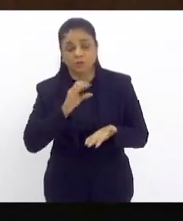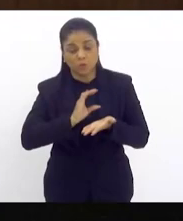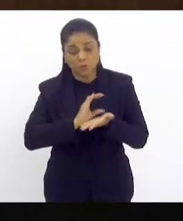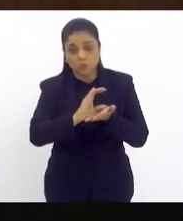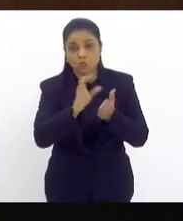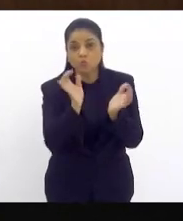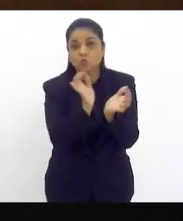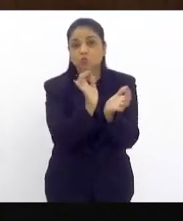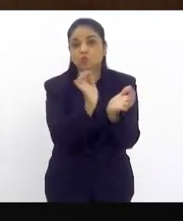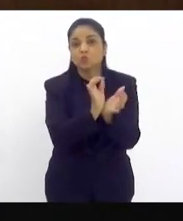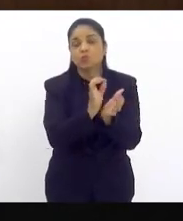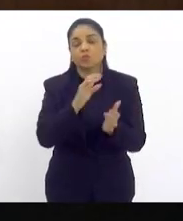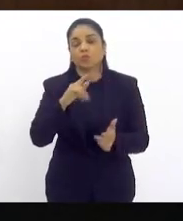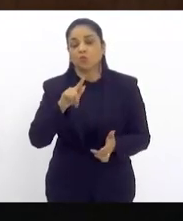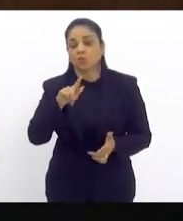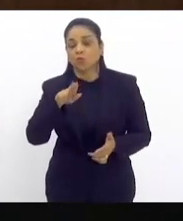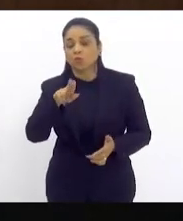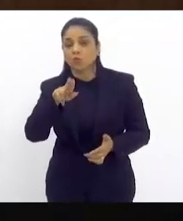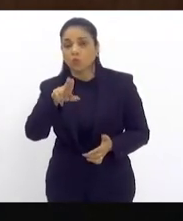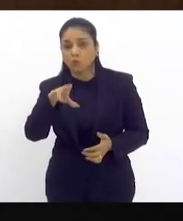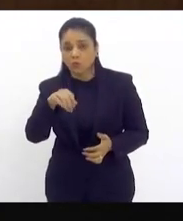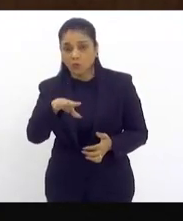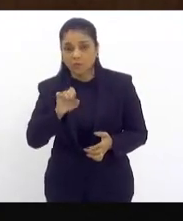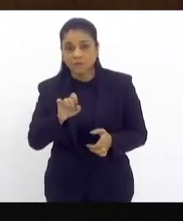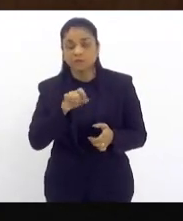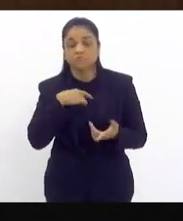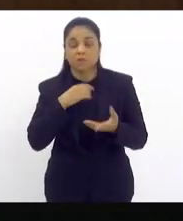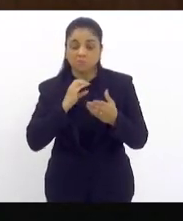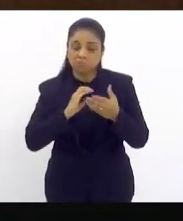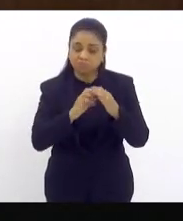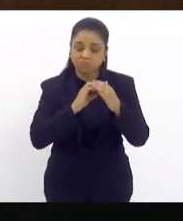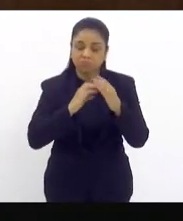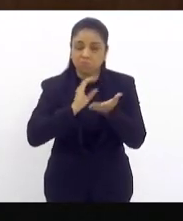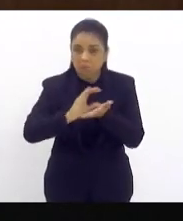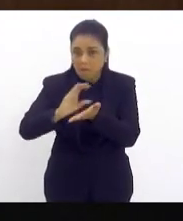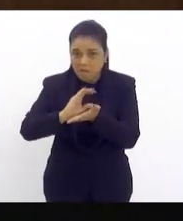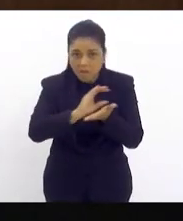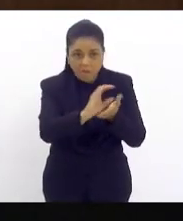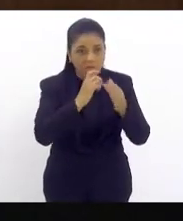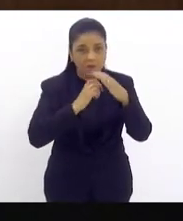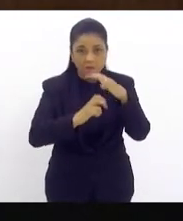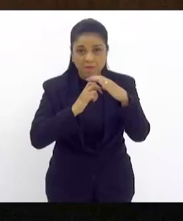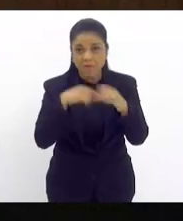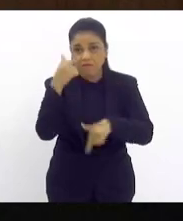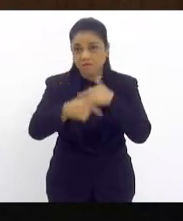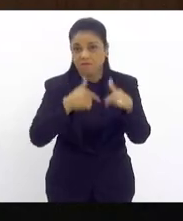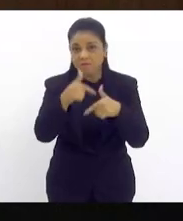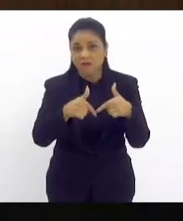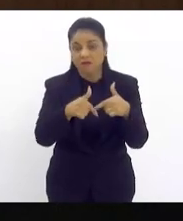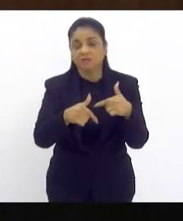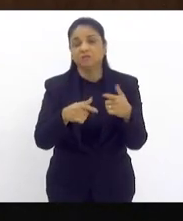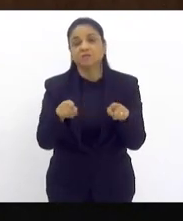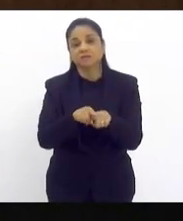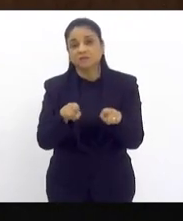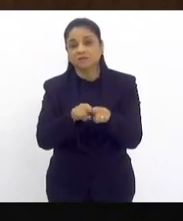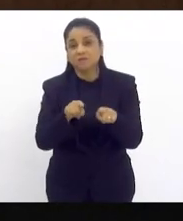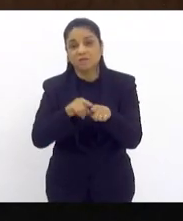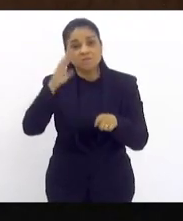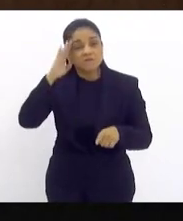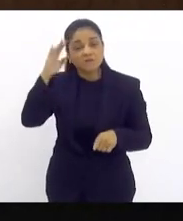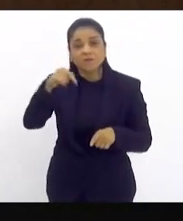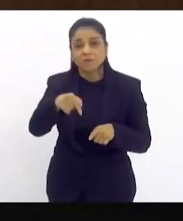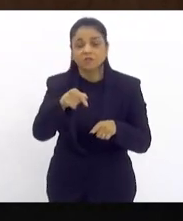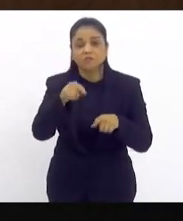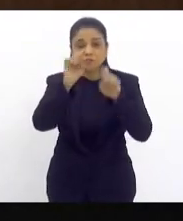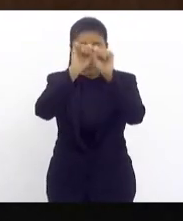investimento na supervia. Em que? Investimento na questão, não só dos dois dormentes, mas principalmente do sistema